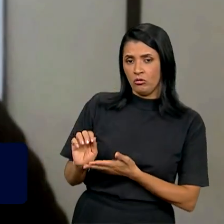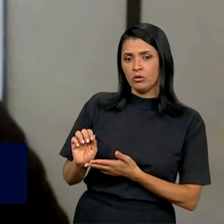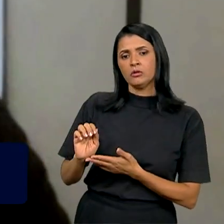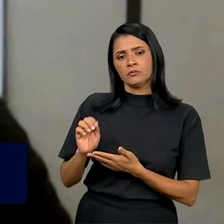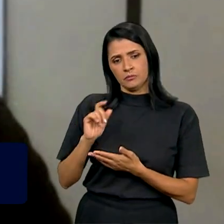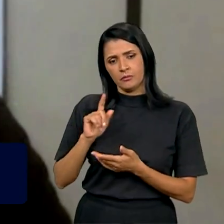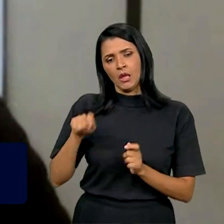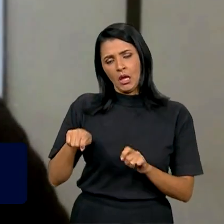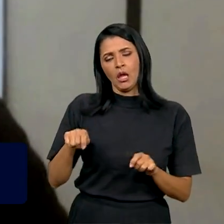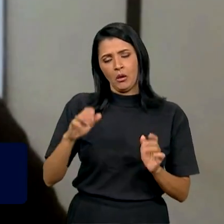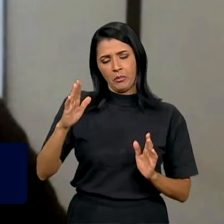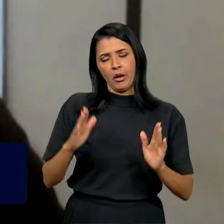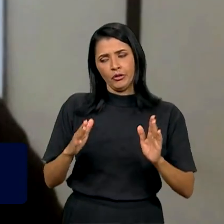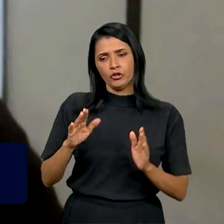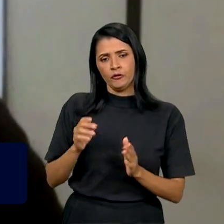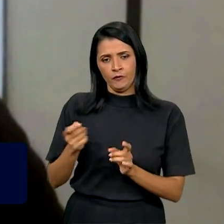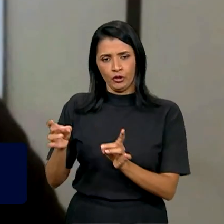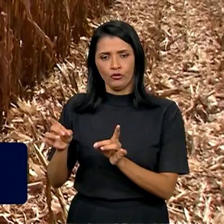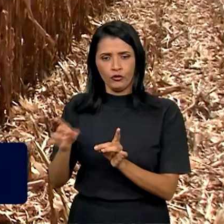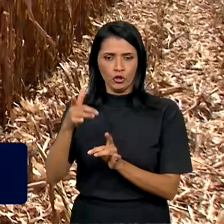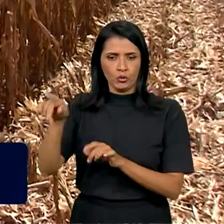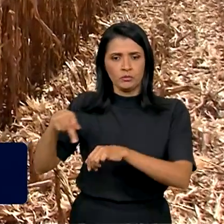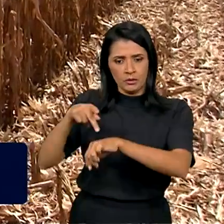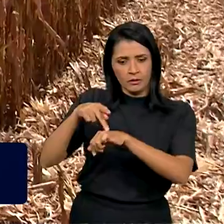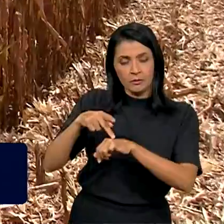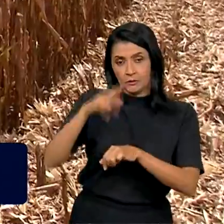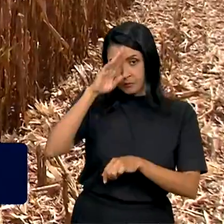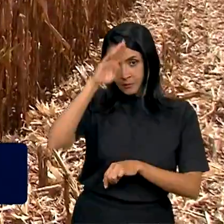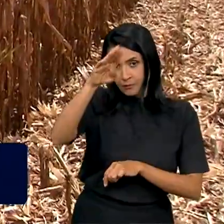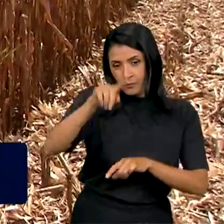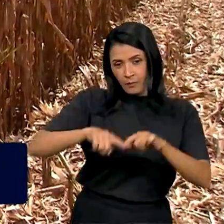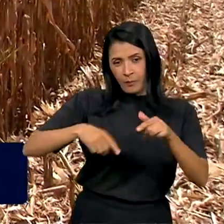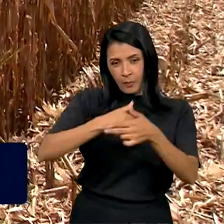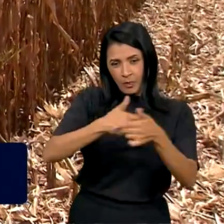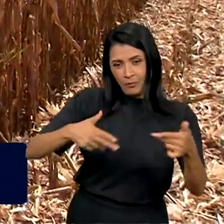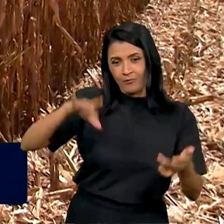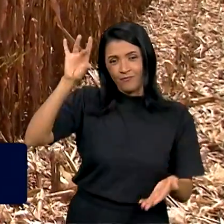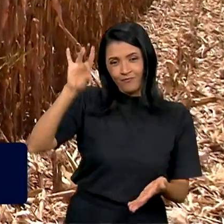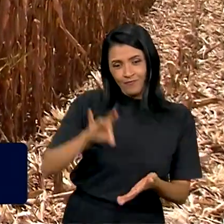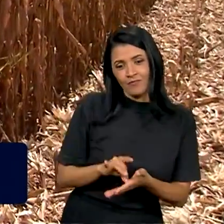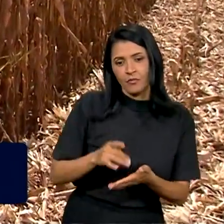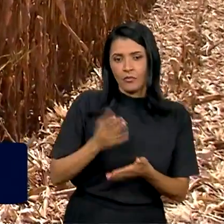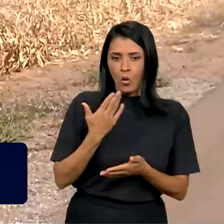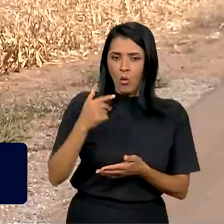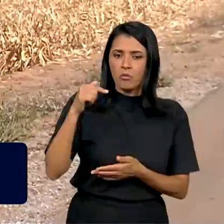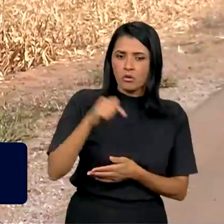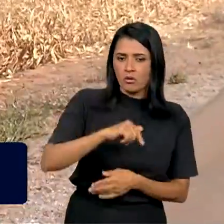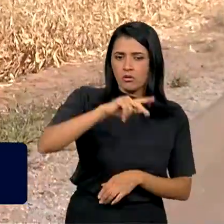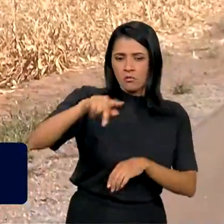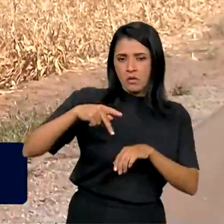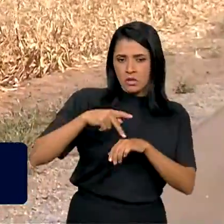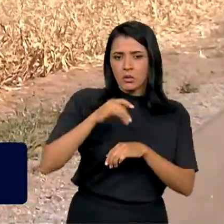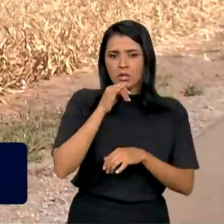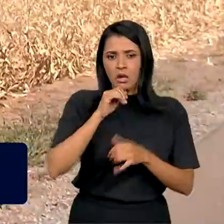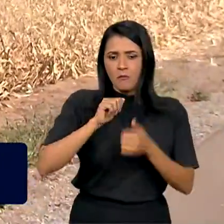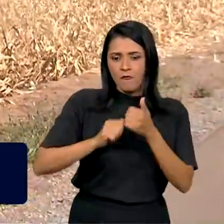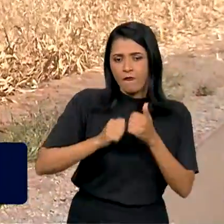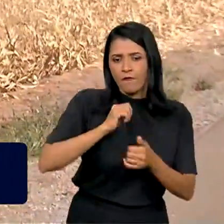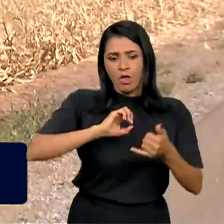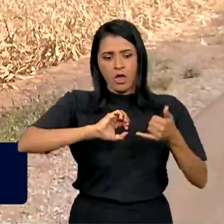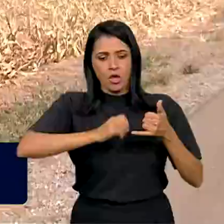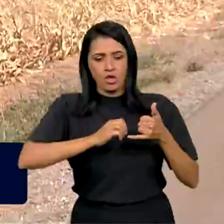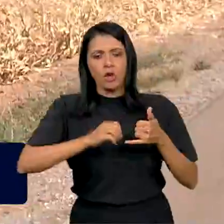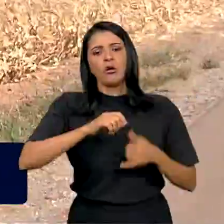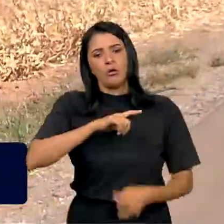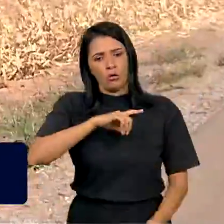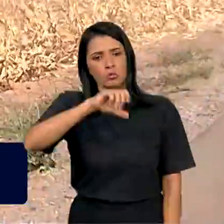exportada, e principalmente os produtos que, de fato, são consumidos aqui no país, como arroz e feijão, aí sim a